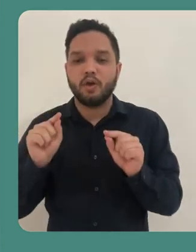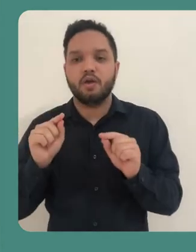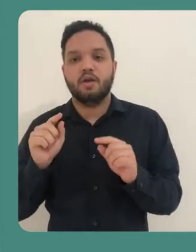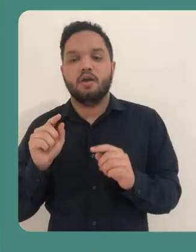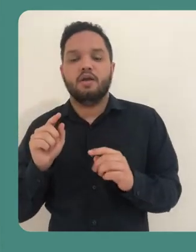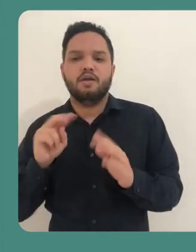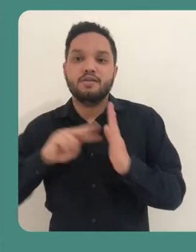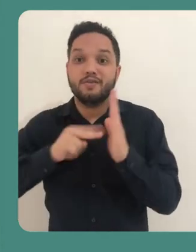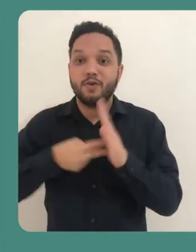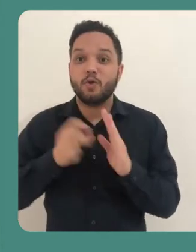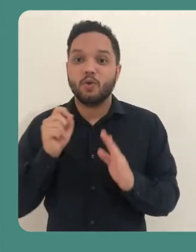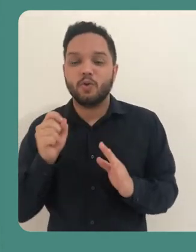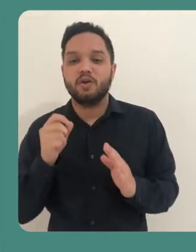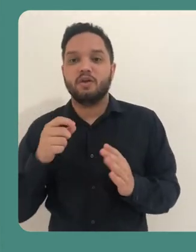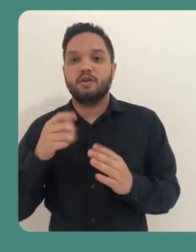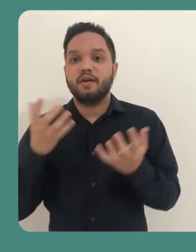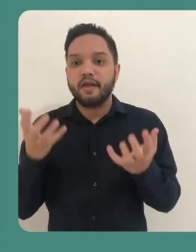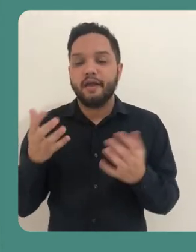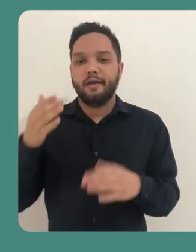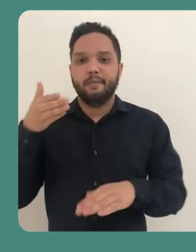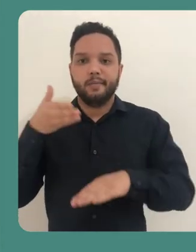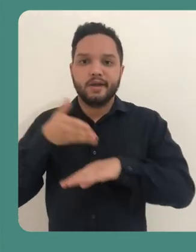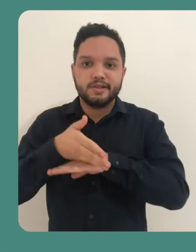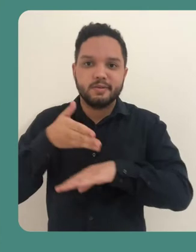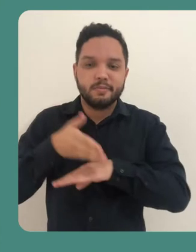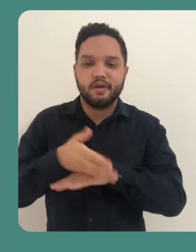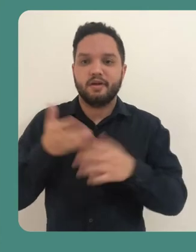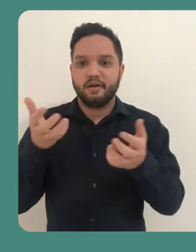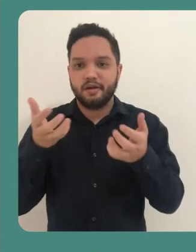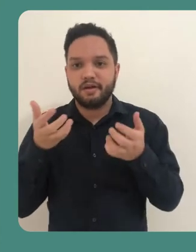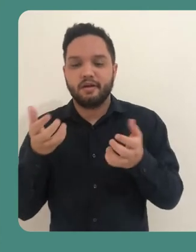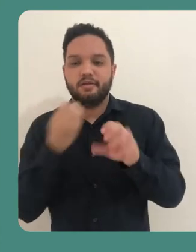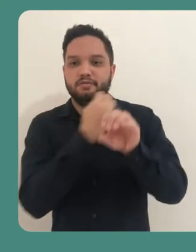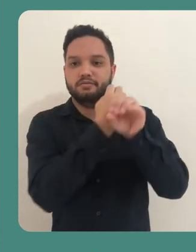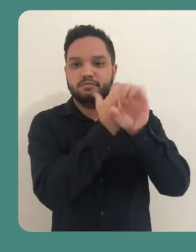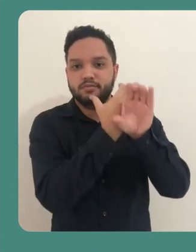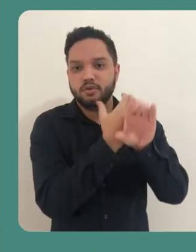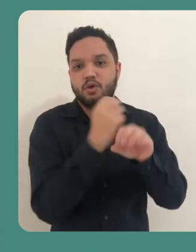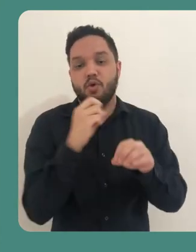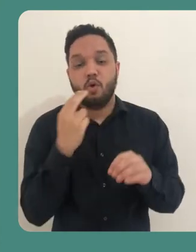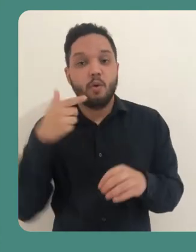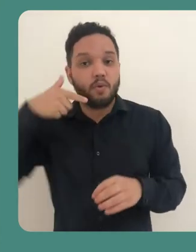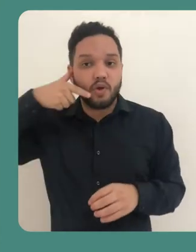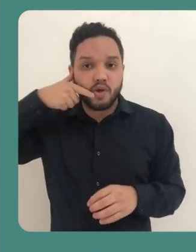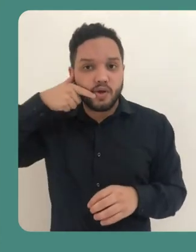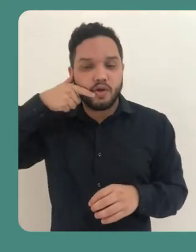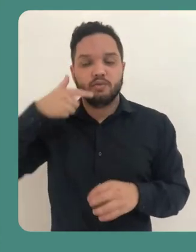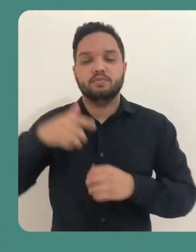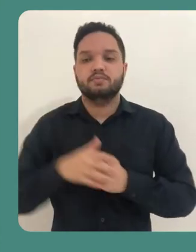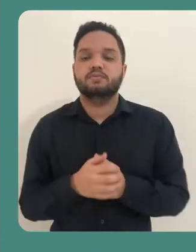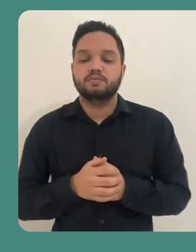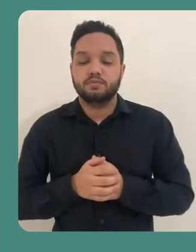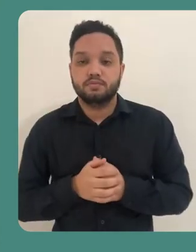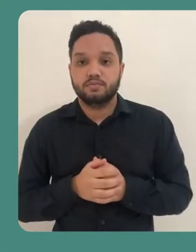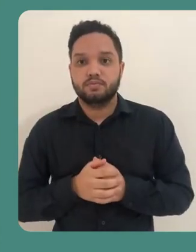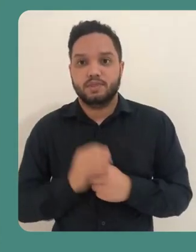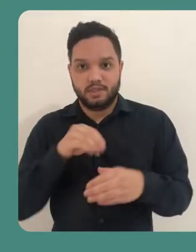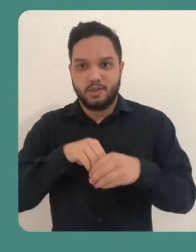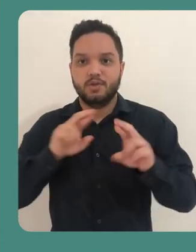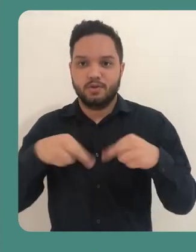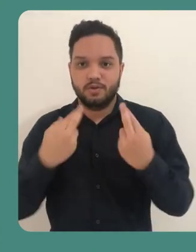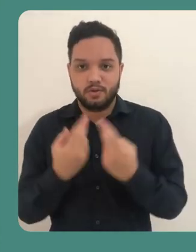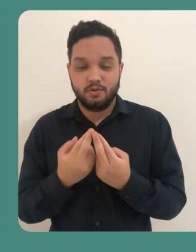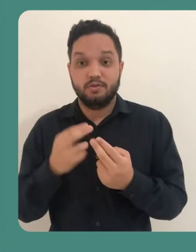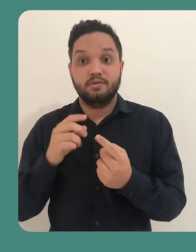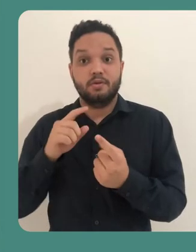indicar que têm interesse em participar com câmera ou microfone durante a reunião. E, além